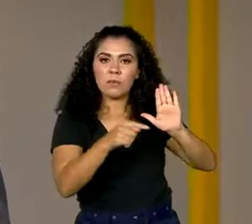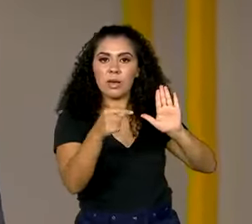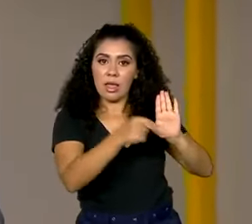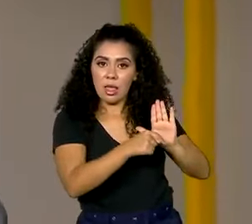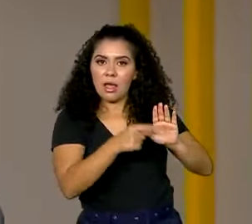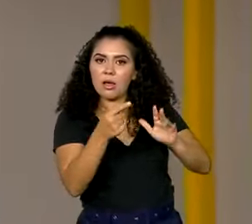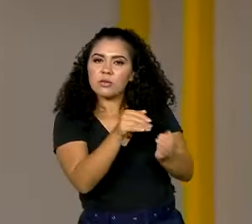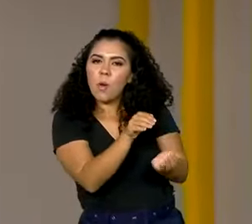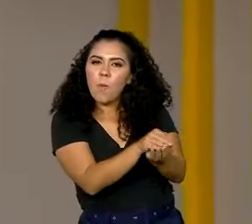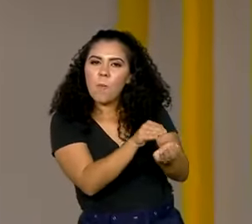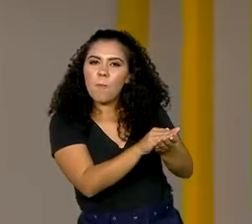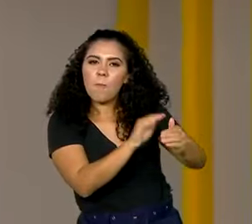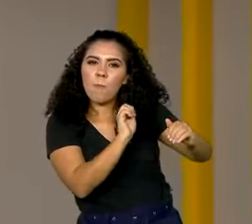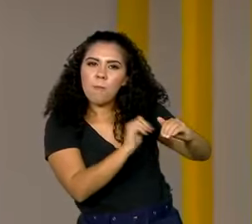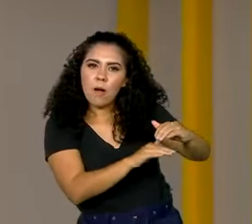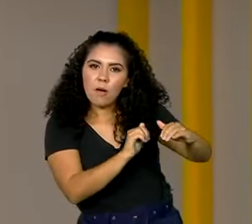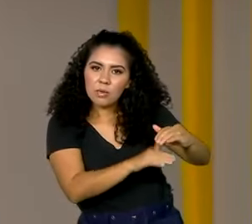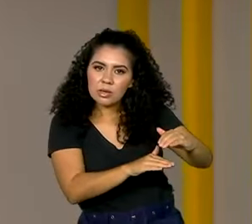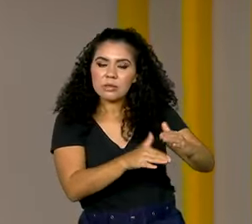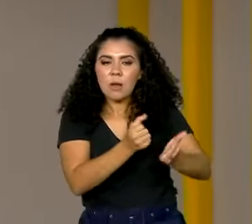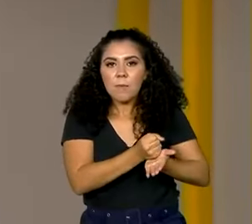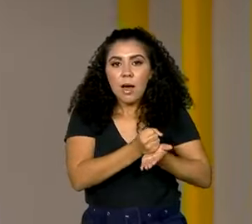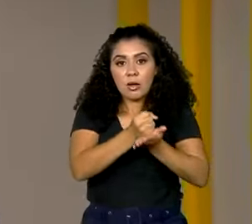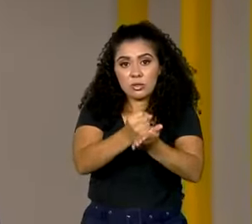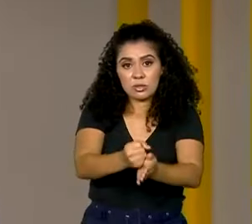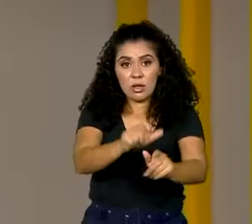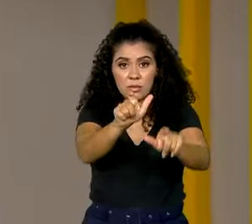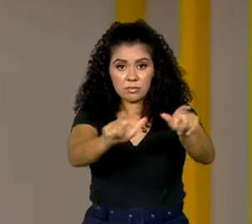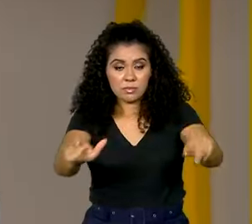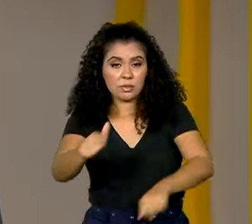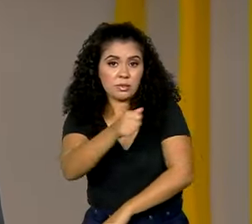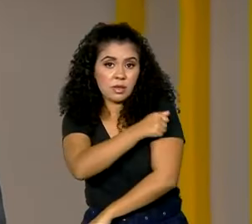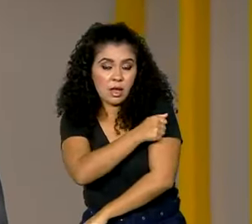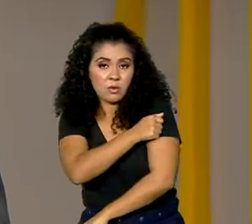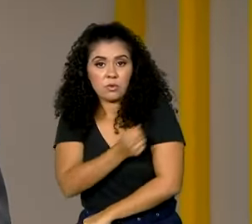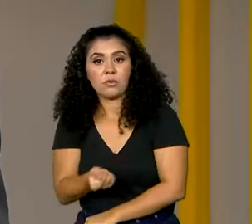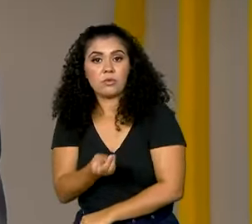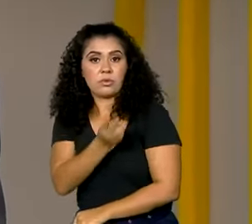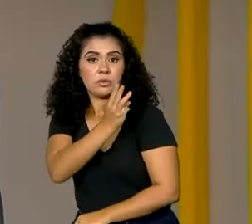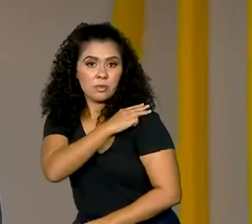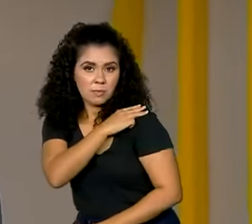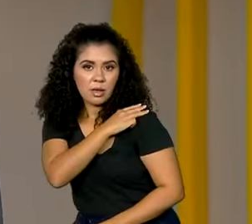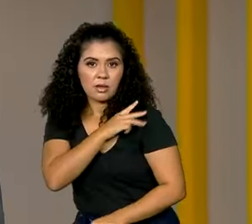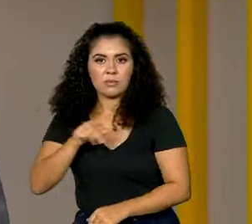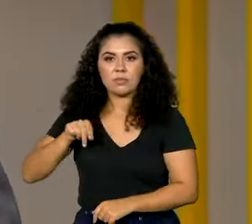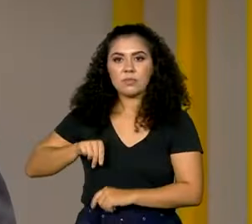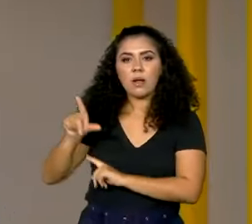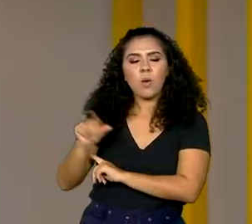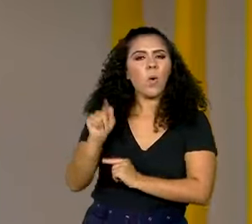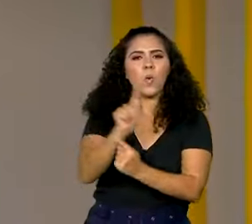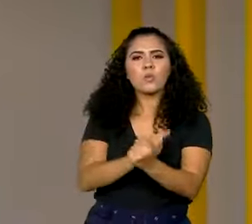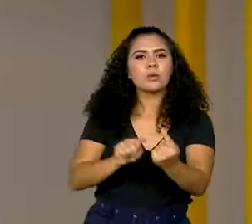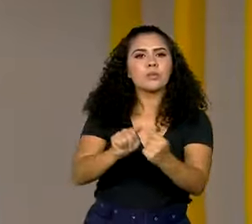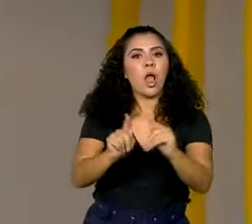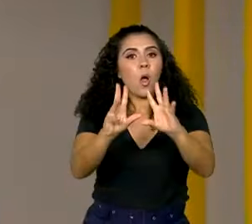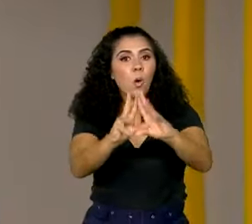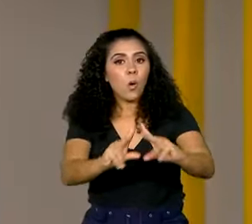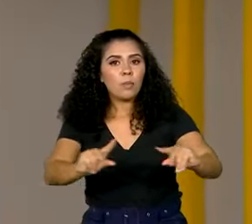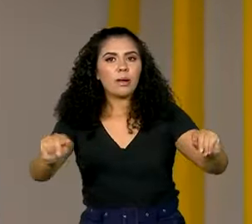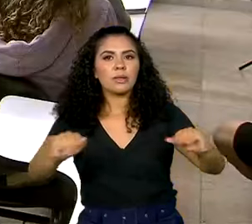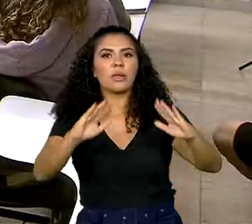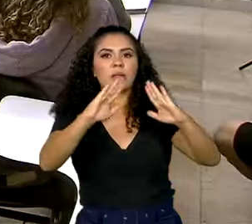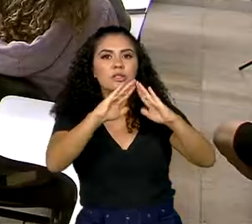uma poupança e um auxílio financeiro mensal para estudantes do ensino médio de baixa renda, a meta é combater a evasão escolar.